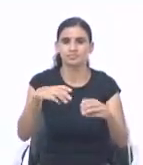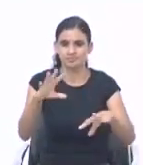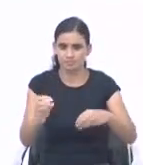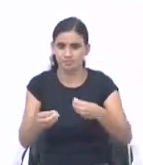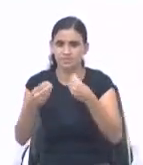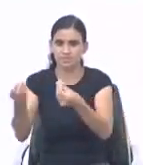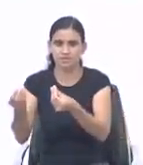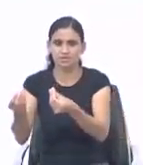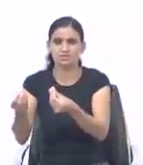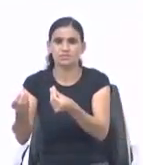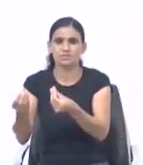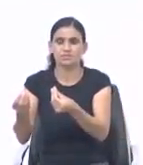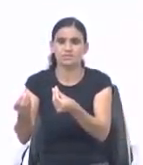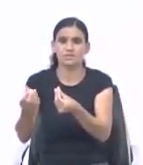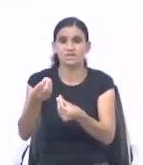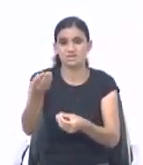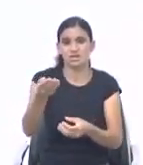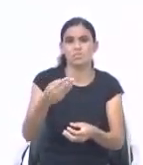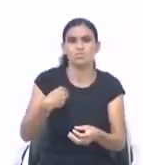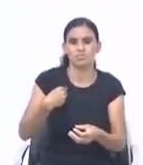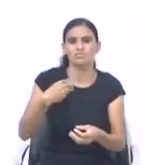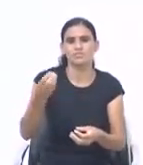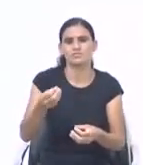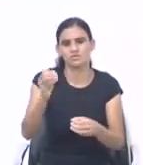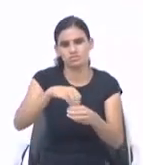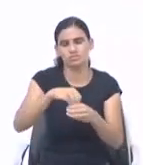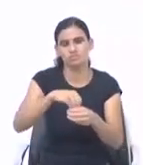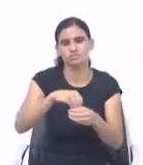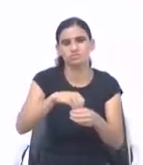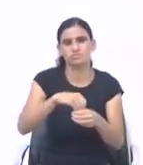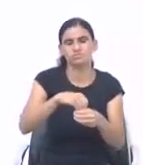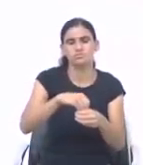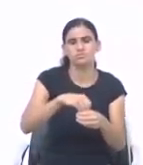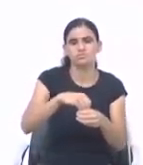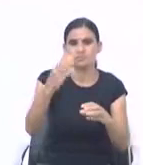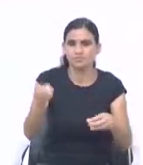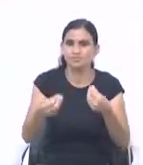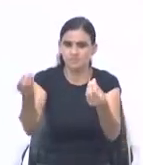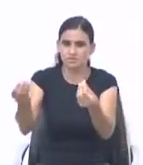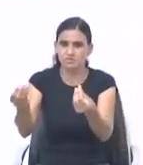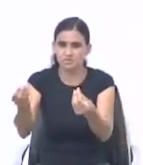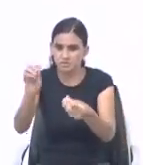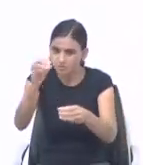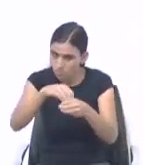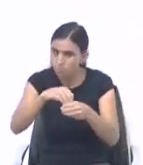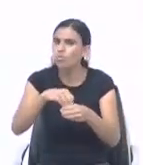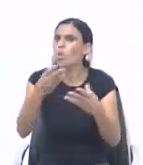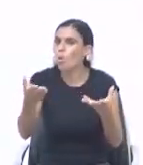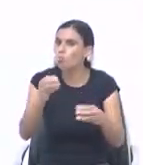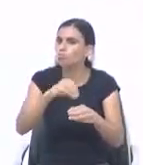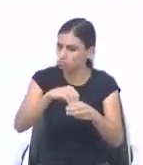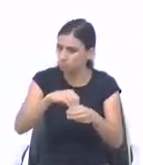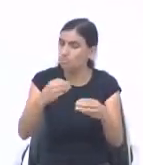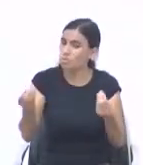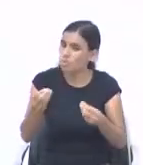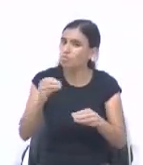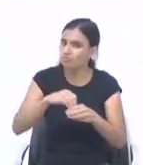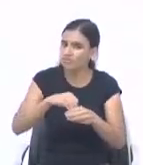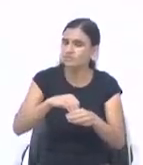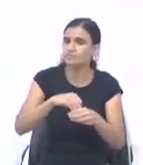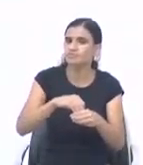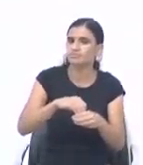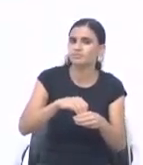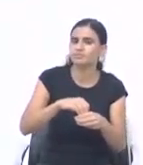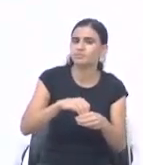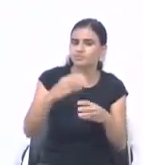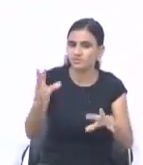semente ao que semeia. Aquele que dá semente ao que semeia. Deus tem te dado a semente. E quando você semeia. Olha só.